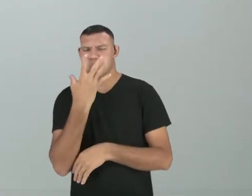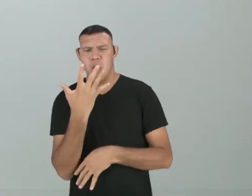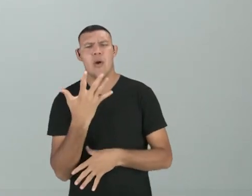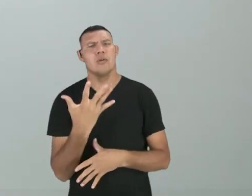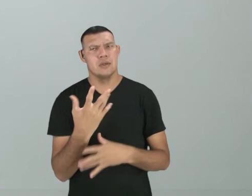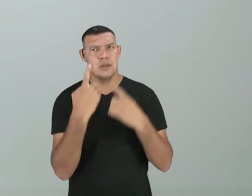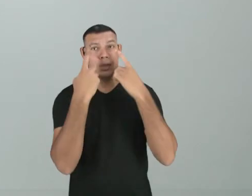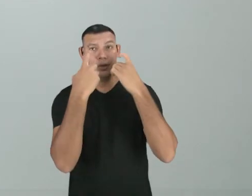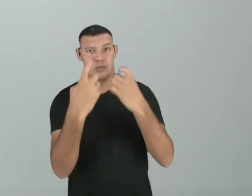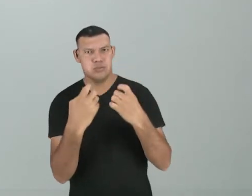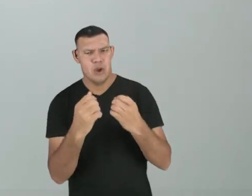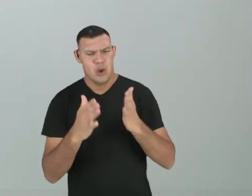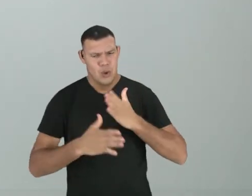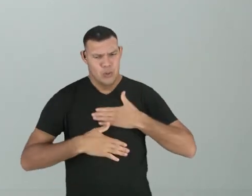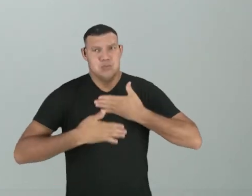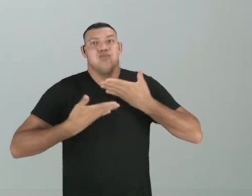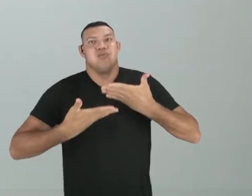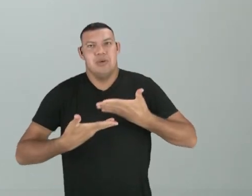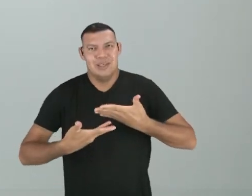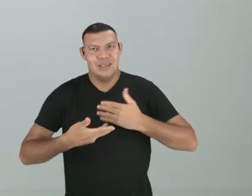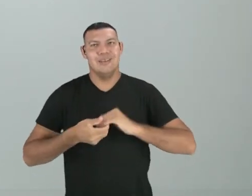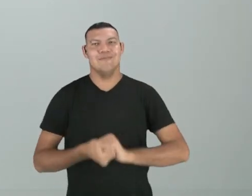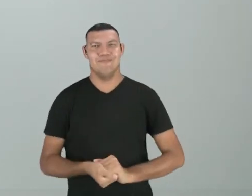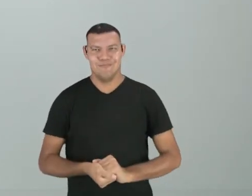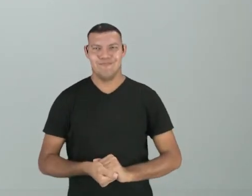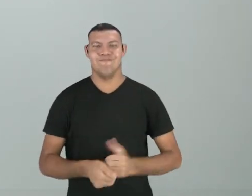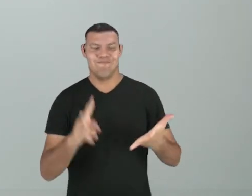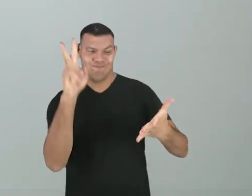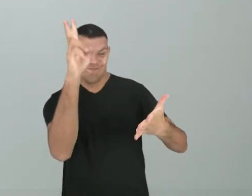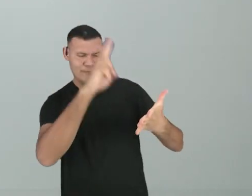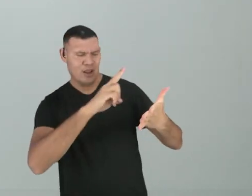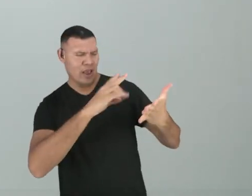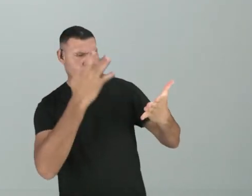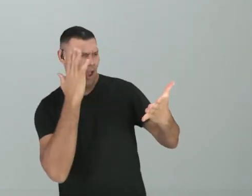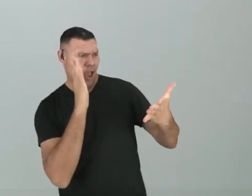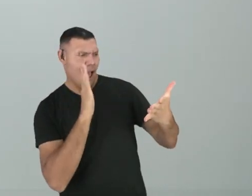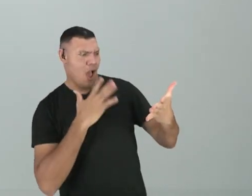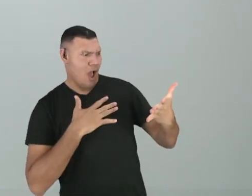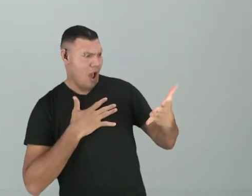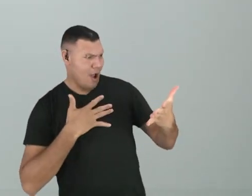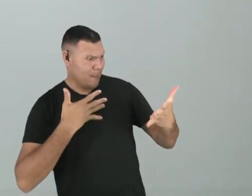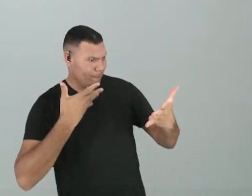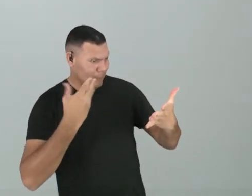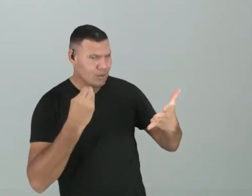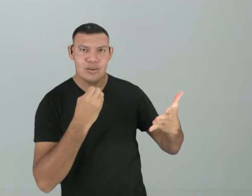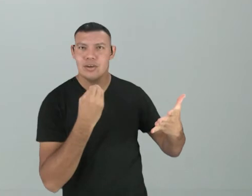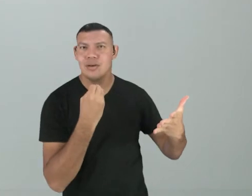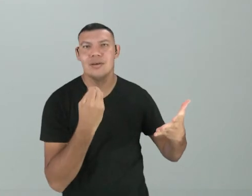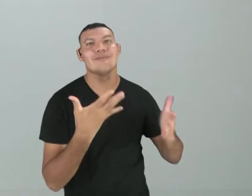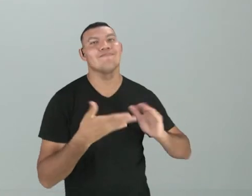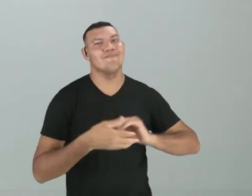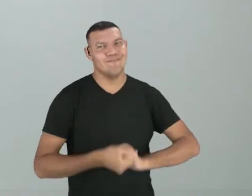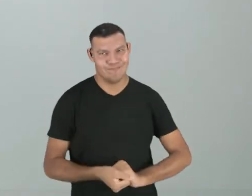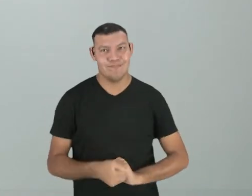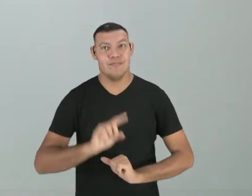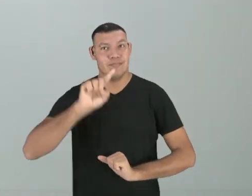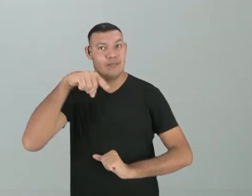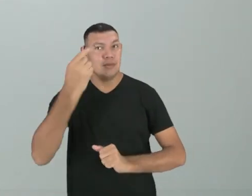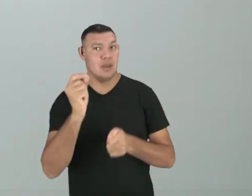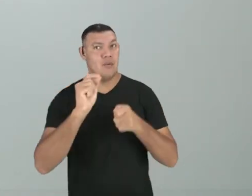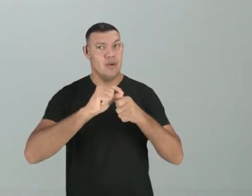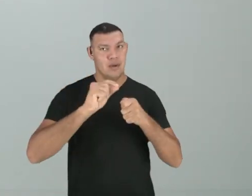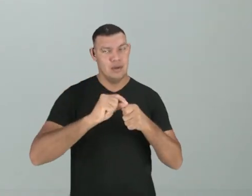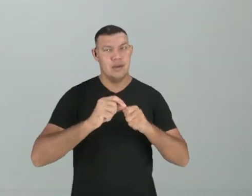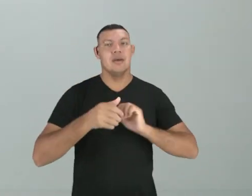você não esperava, que é surpreendente, que surpreende o leitor. Então, ter todo esse cuidado e depois da produção,